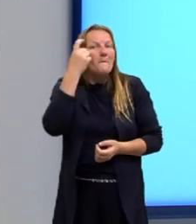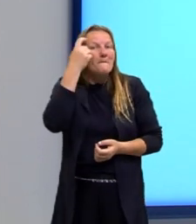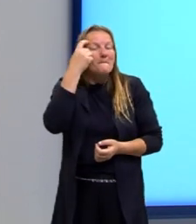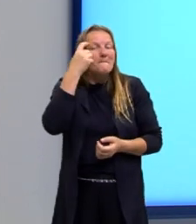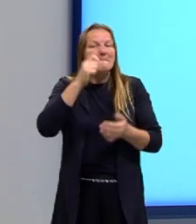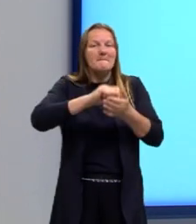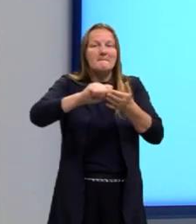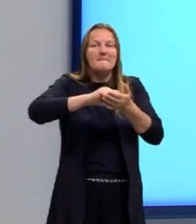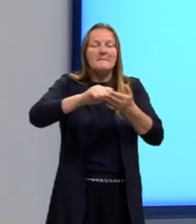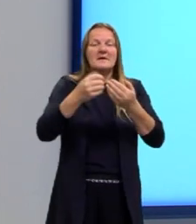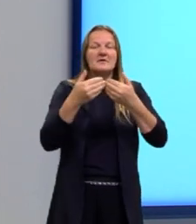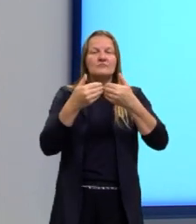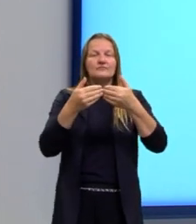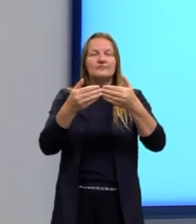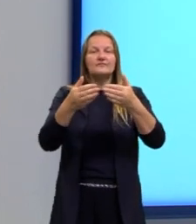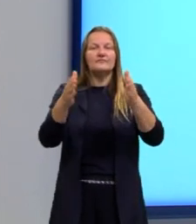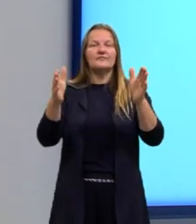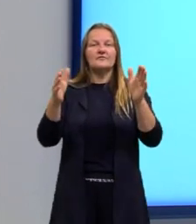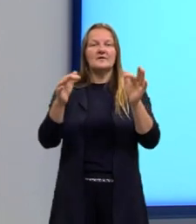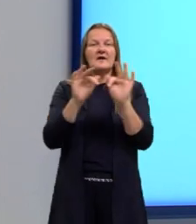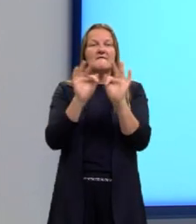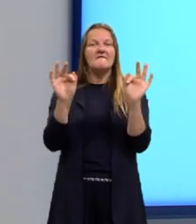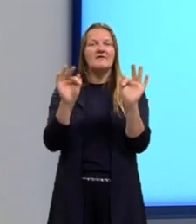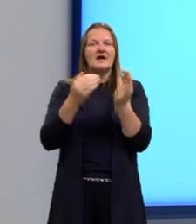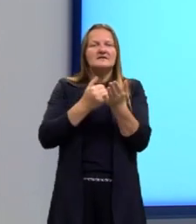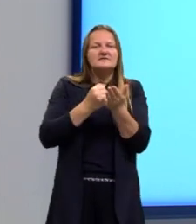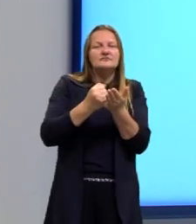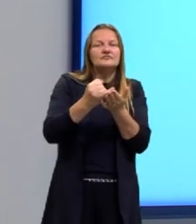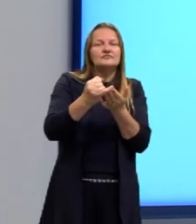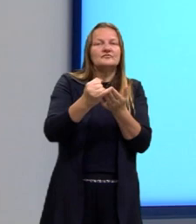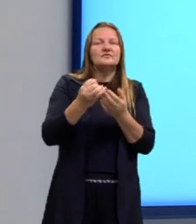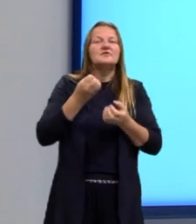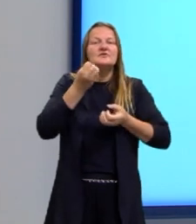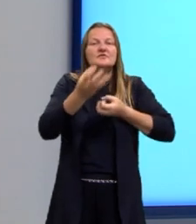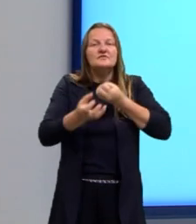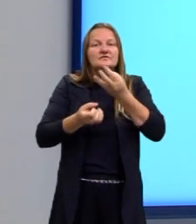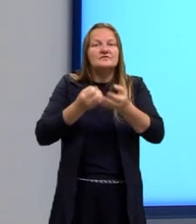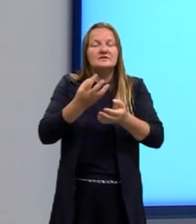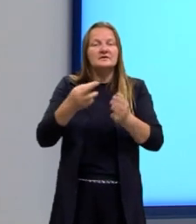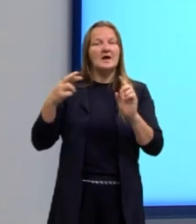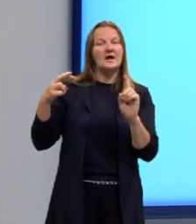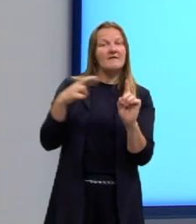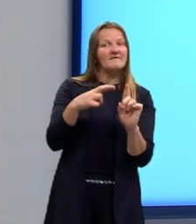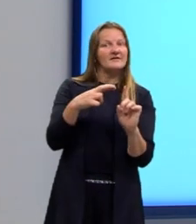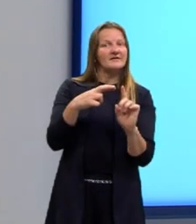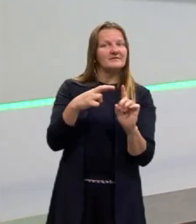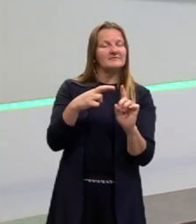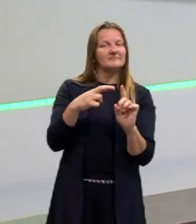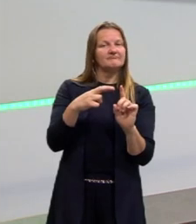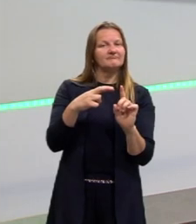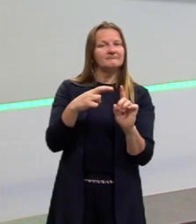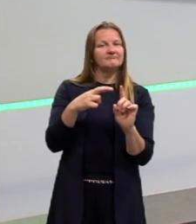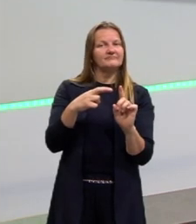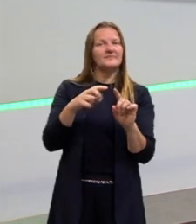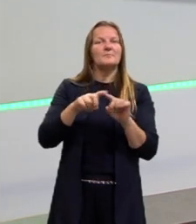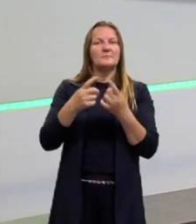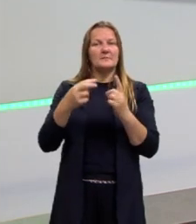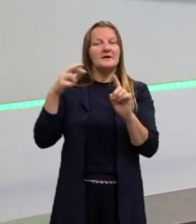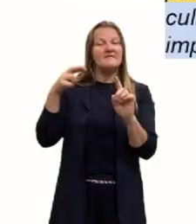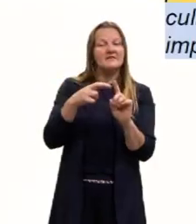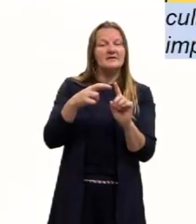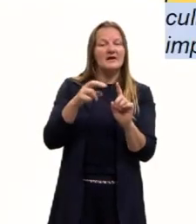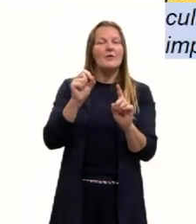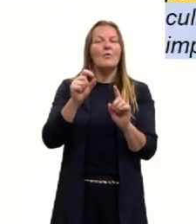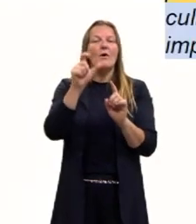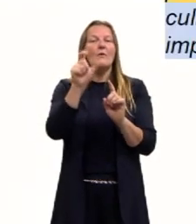introdutória em que tem a citação, né? Tem a referência, não é a citação direta, mas tem a referência